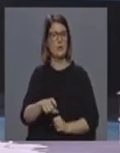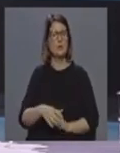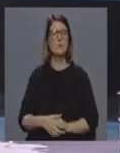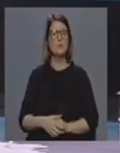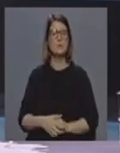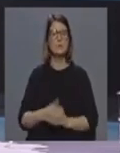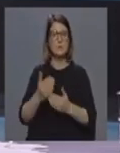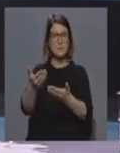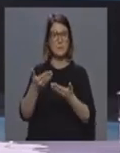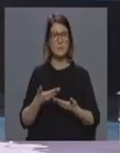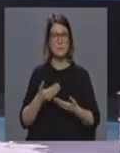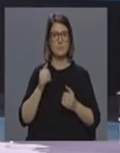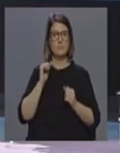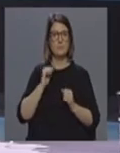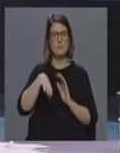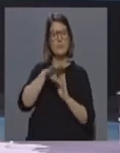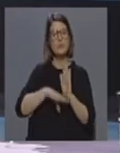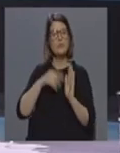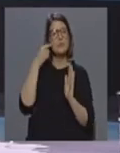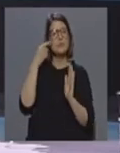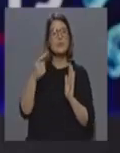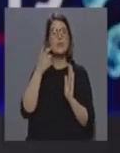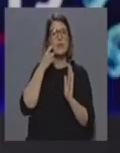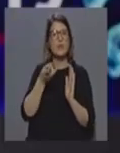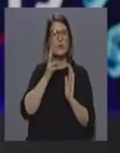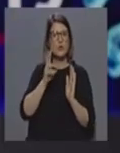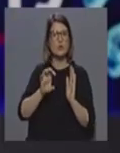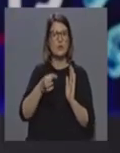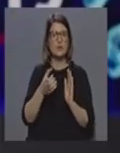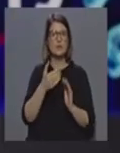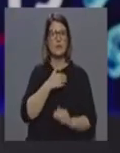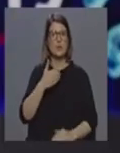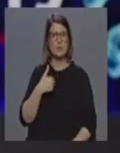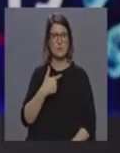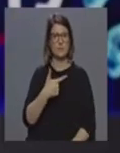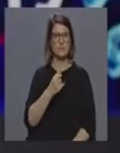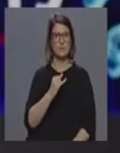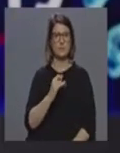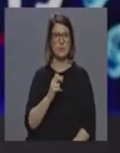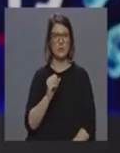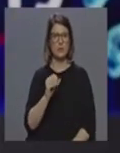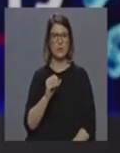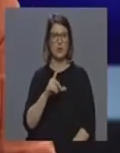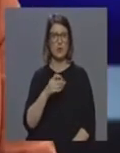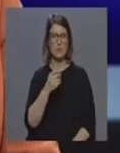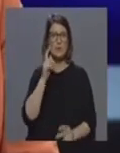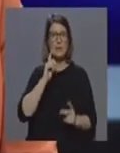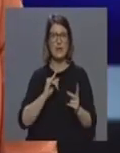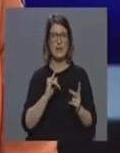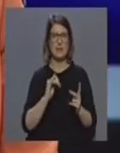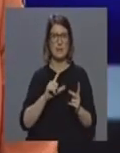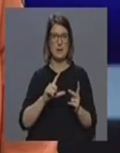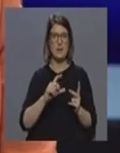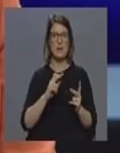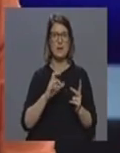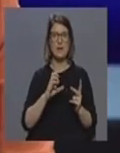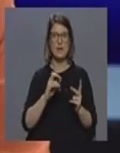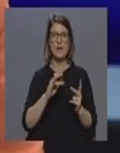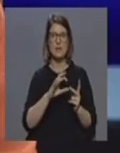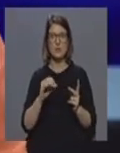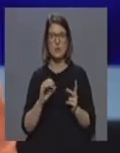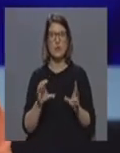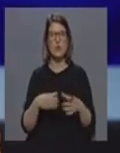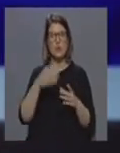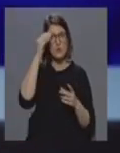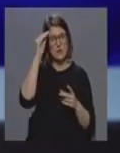convidados desta edição especial o Diretor Regional da Saúde, Tiago Lopes, Isabel Cássio, Presidente do Conselho Médico dos Açores